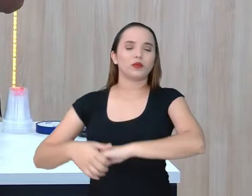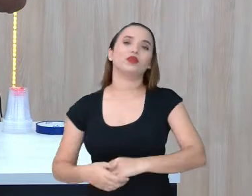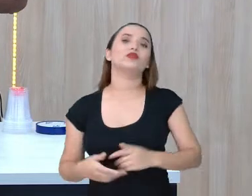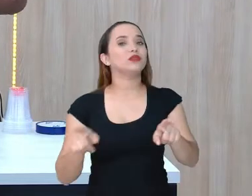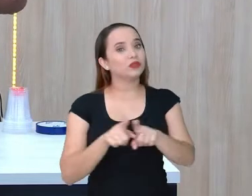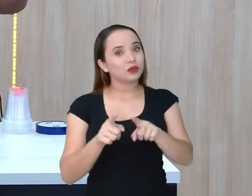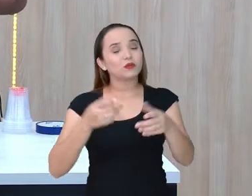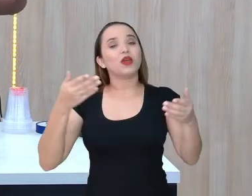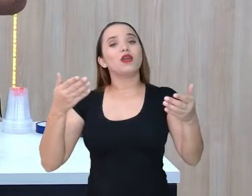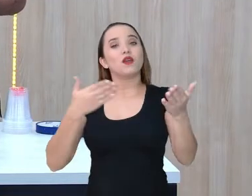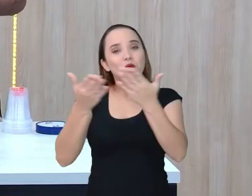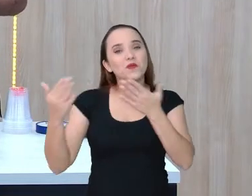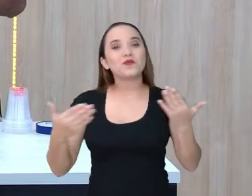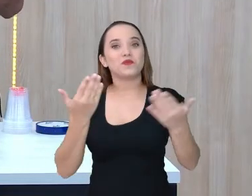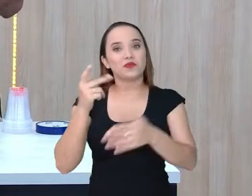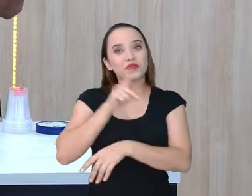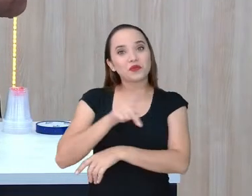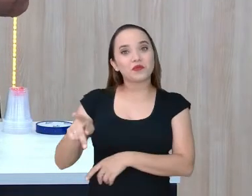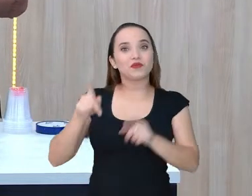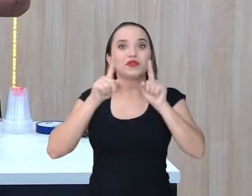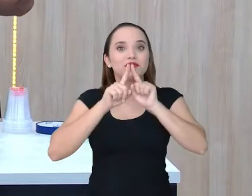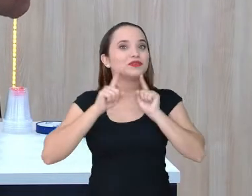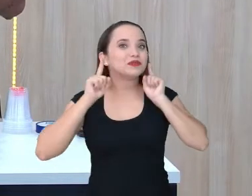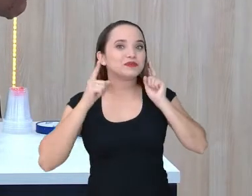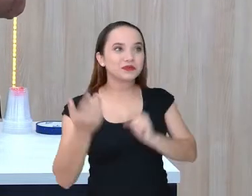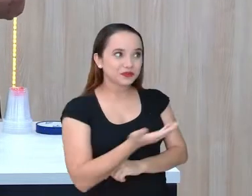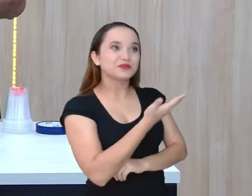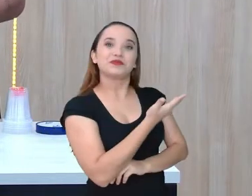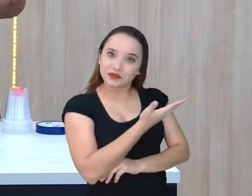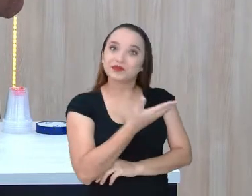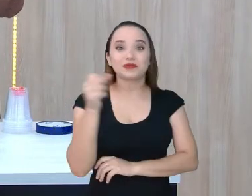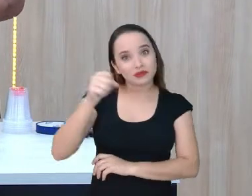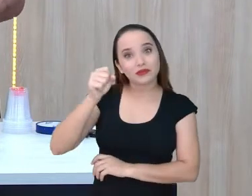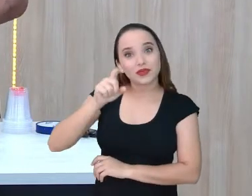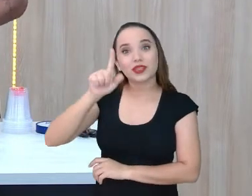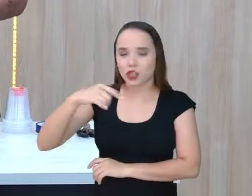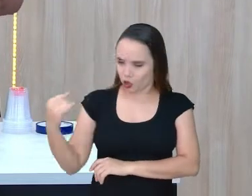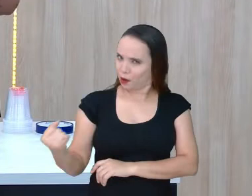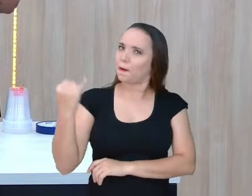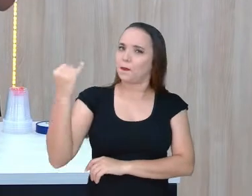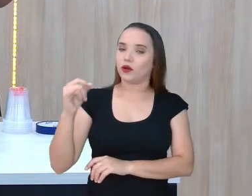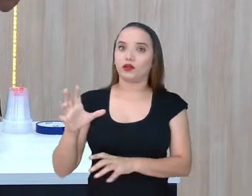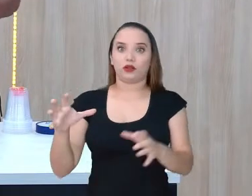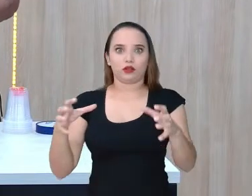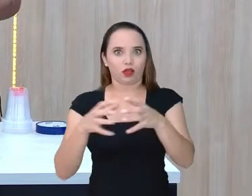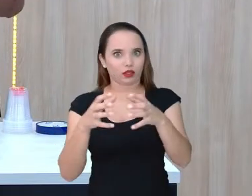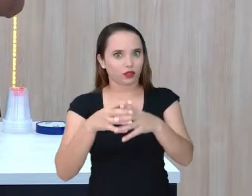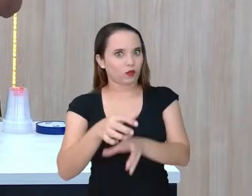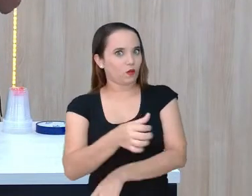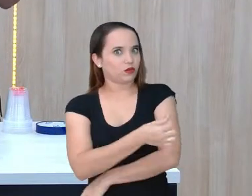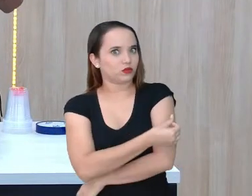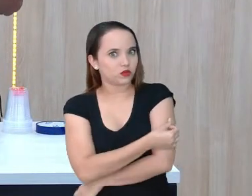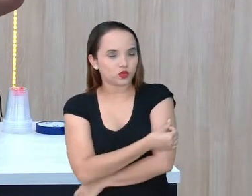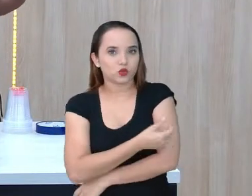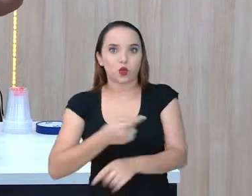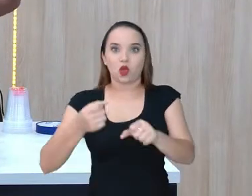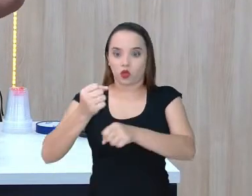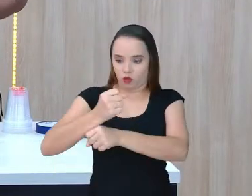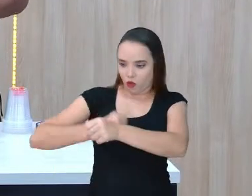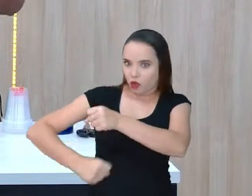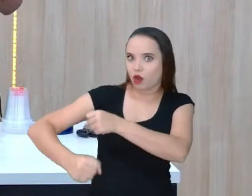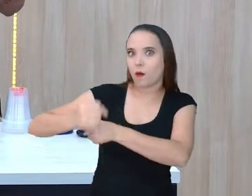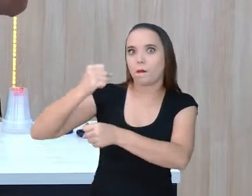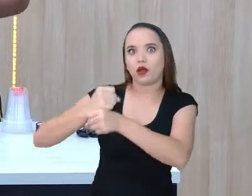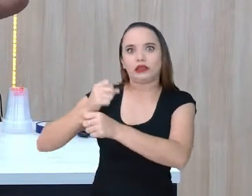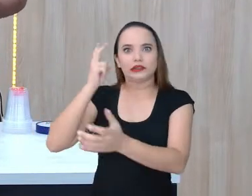Vivi, que é uma coisa muito importante. Sexto ano aqui, ó, na EMAD, ano passado, era super, hiper, mega engajado.